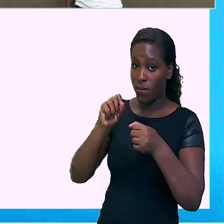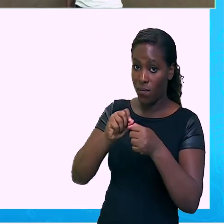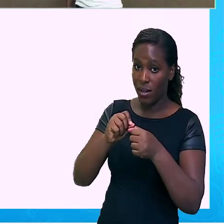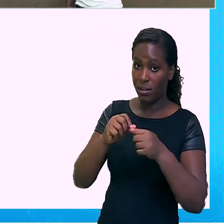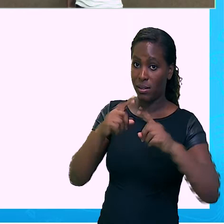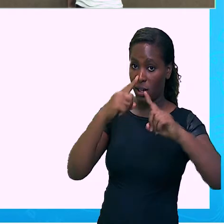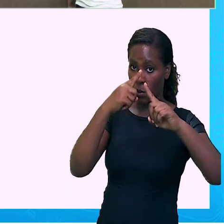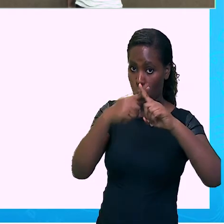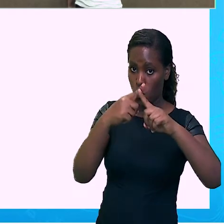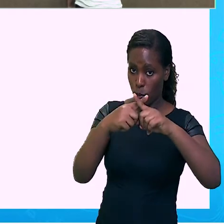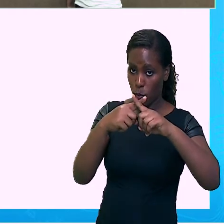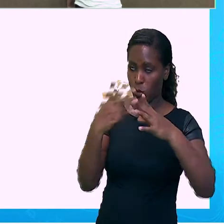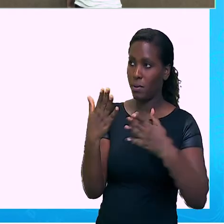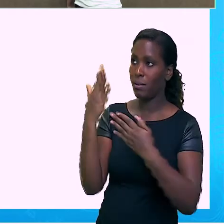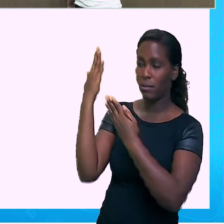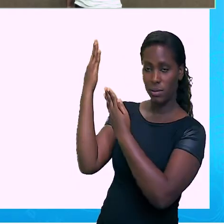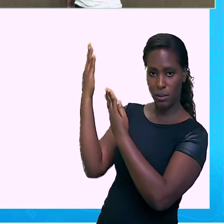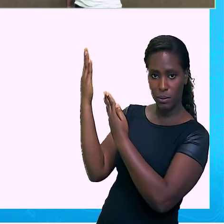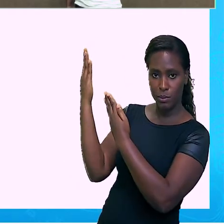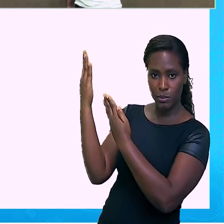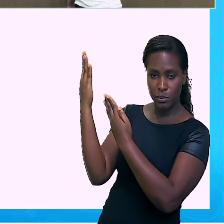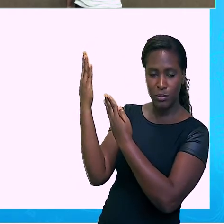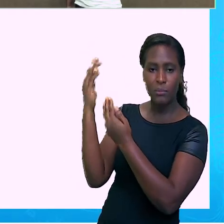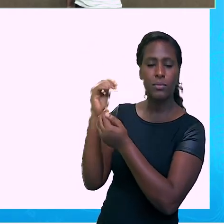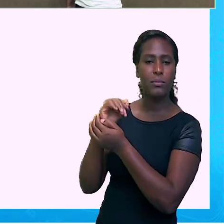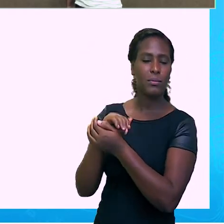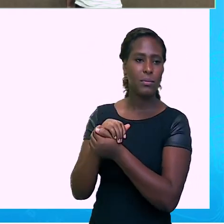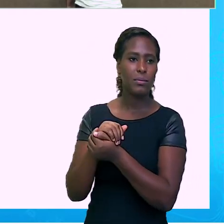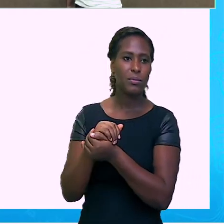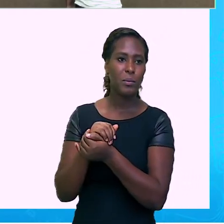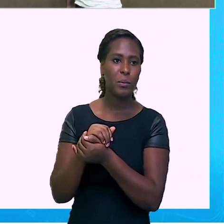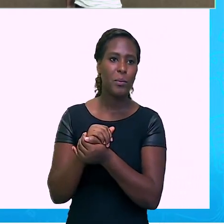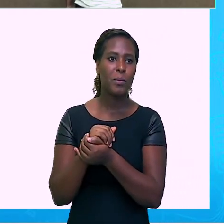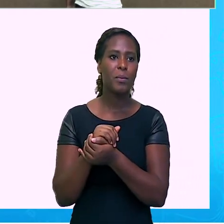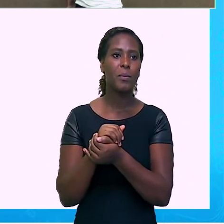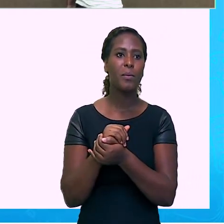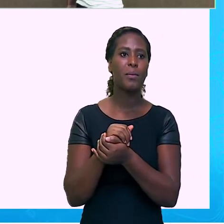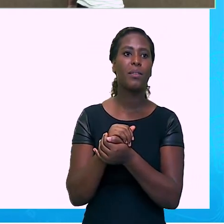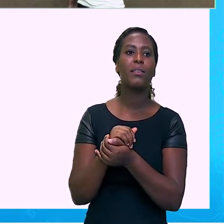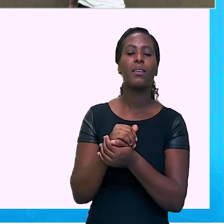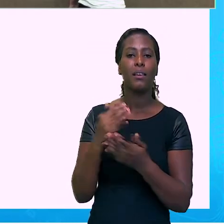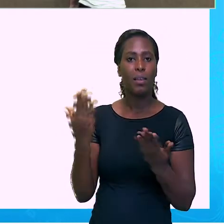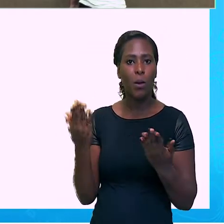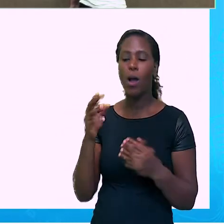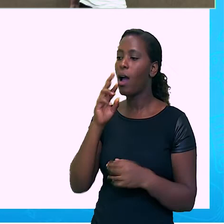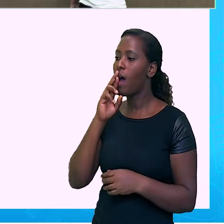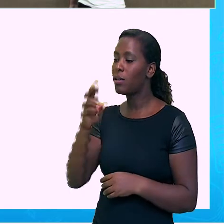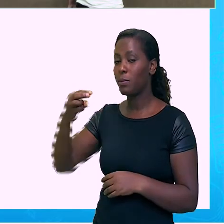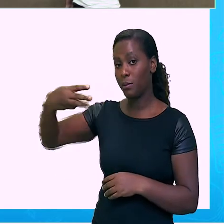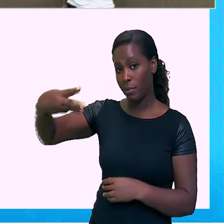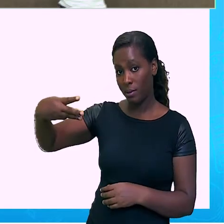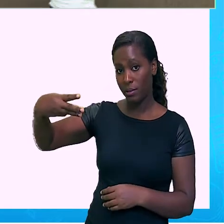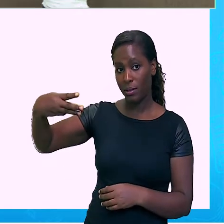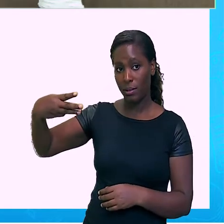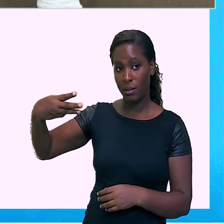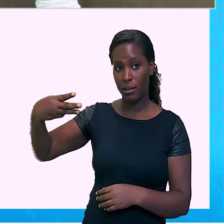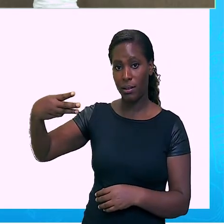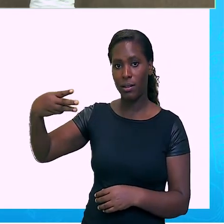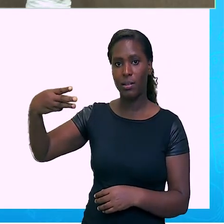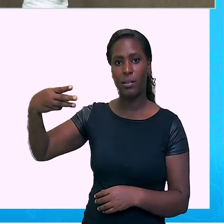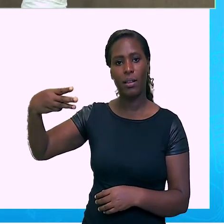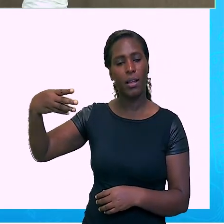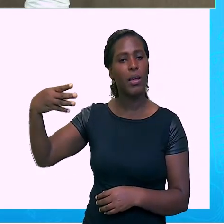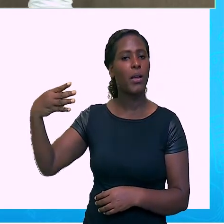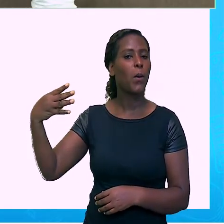vinte e oito. Vinte e oito com seis. Trinta e quatro. Então eu tenho como resultado aqui